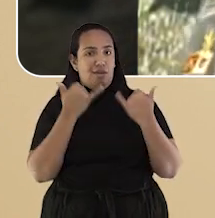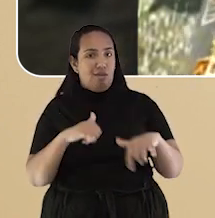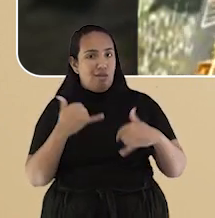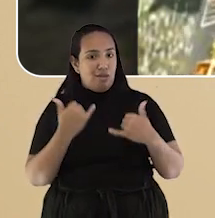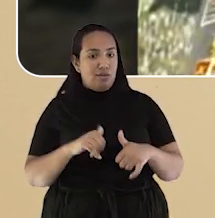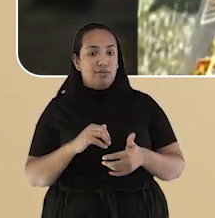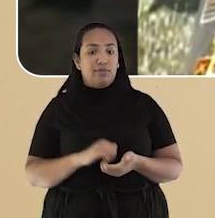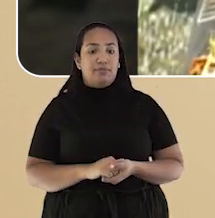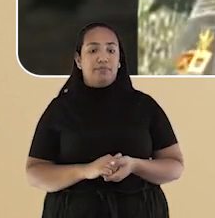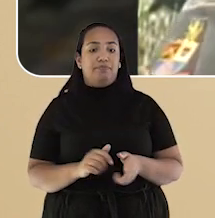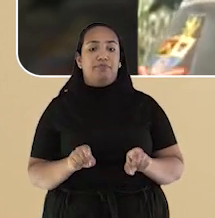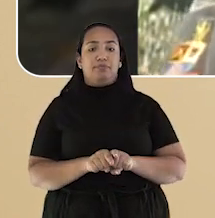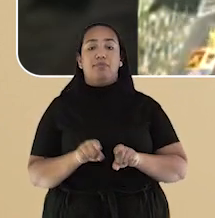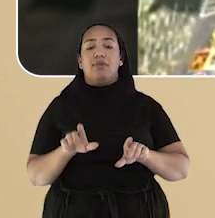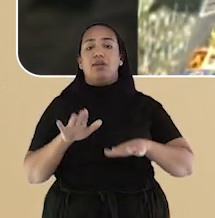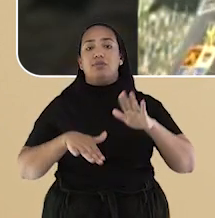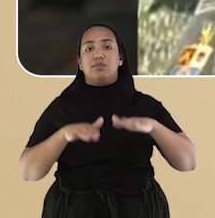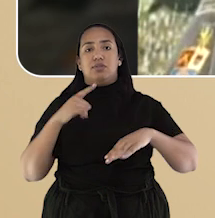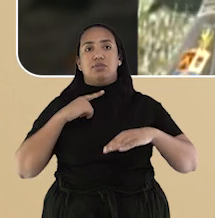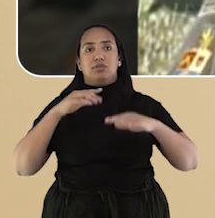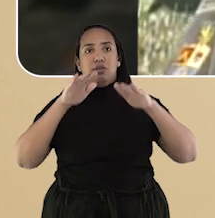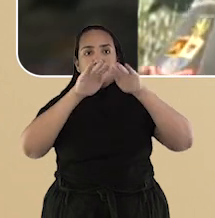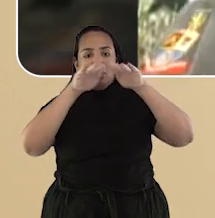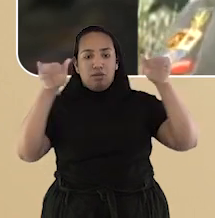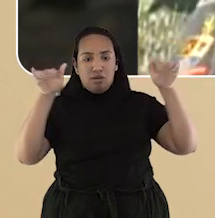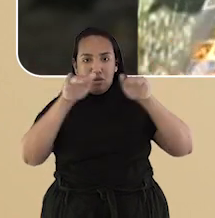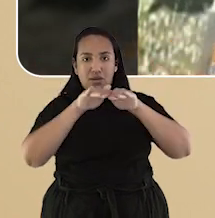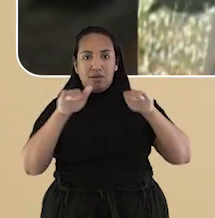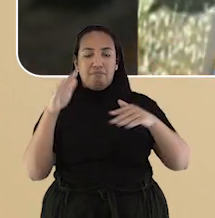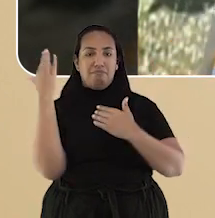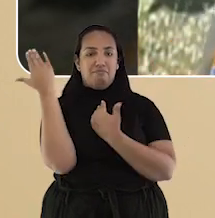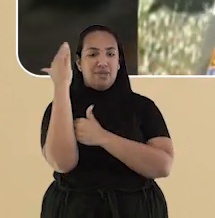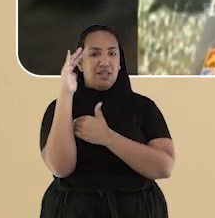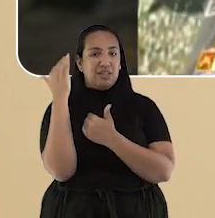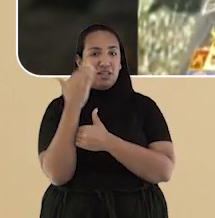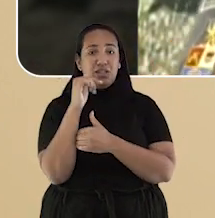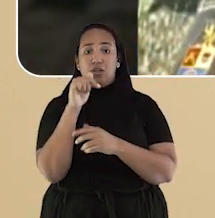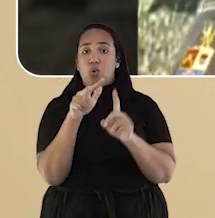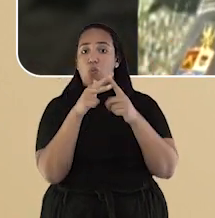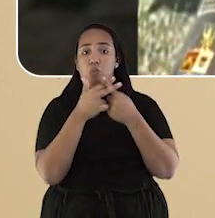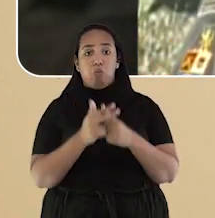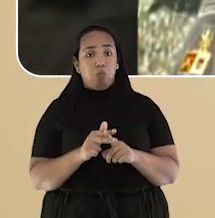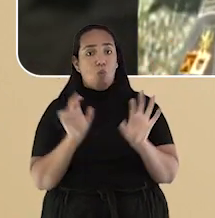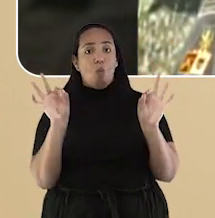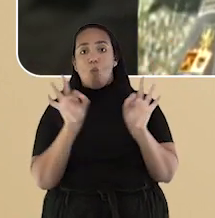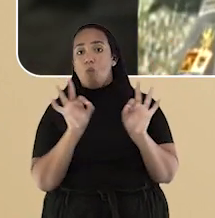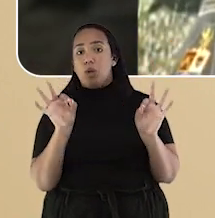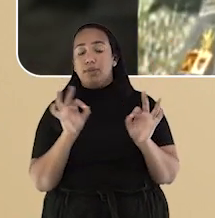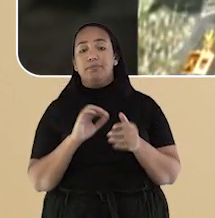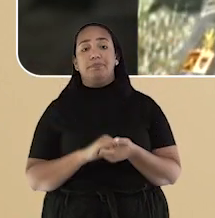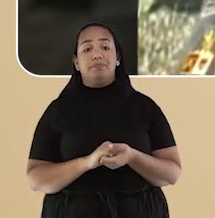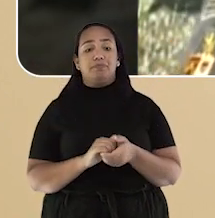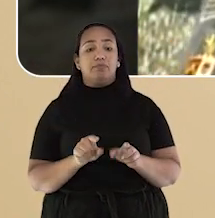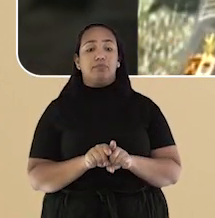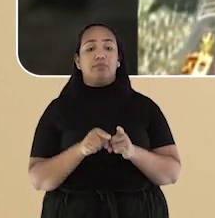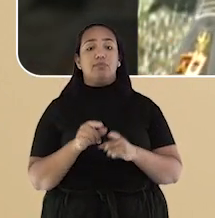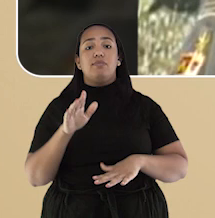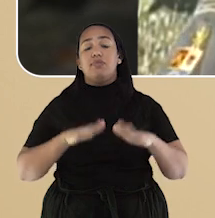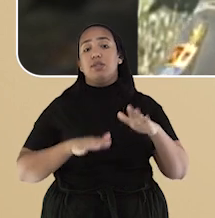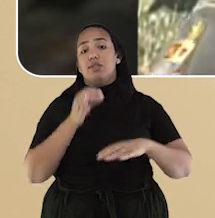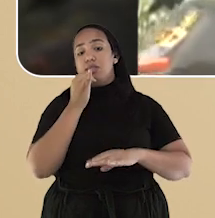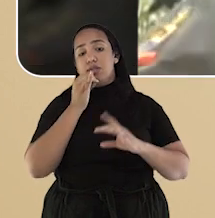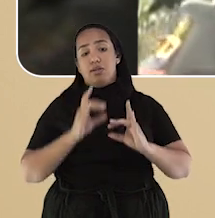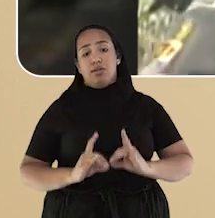né, às vezes tem forro de madeira, então tem um curto-circuito, forro de madeira, sem manutenção. E a questão de, de repente, aquele prédio,